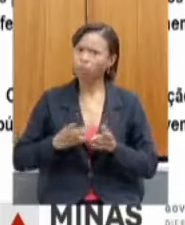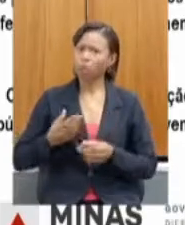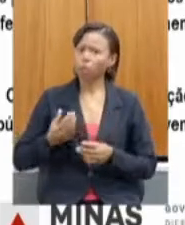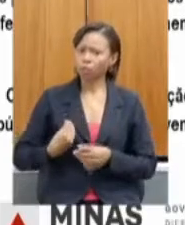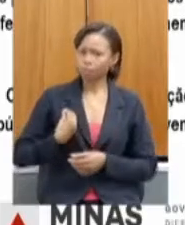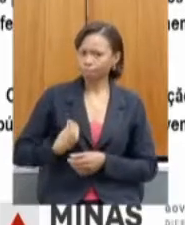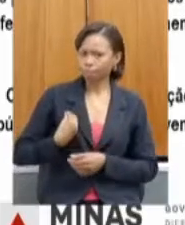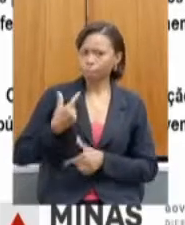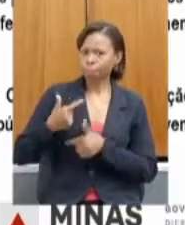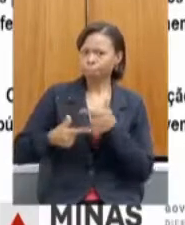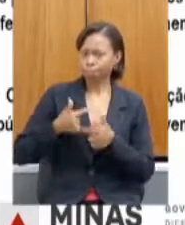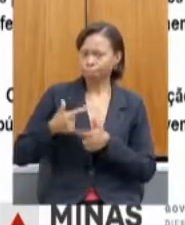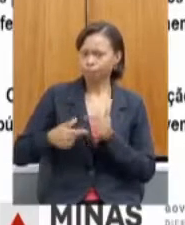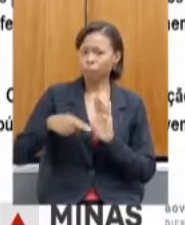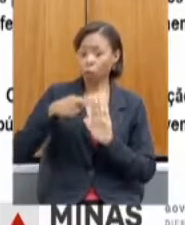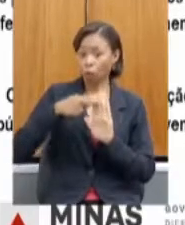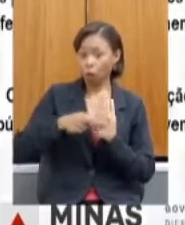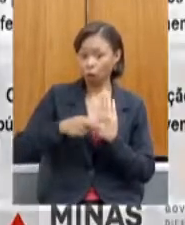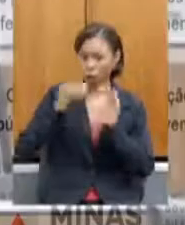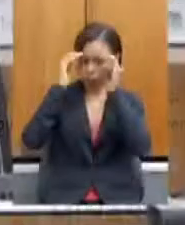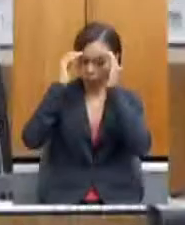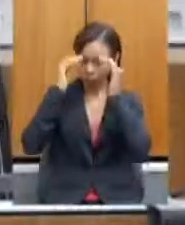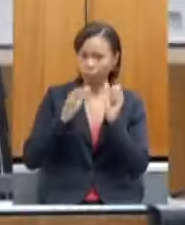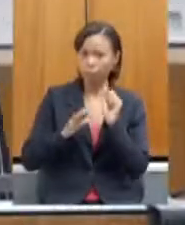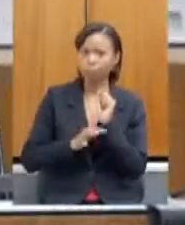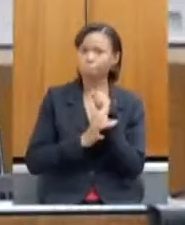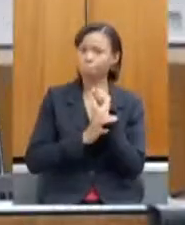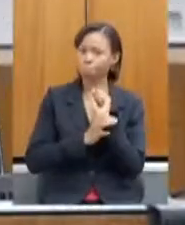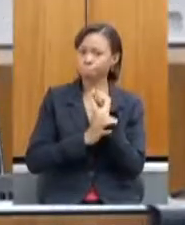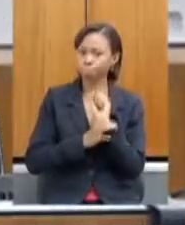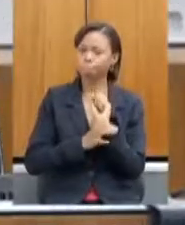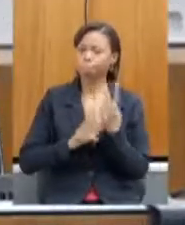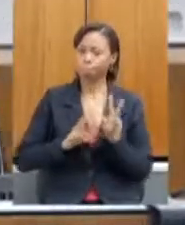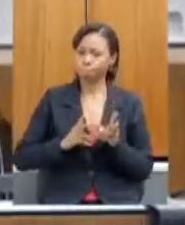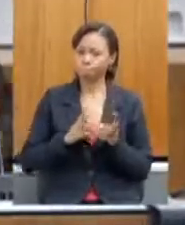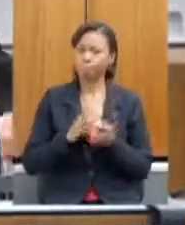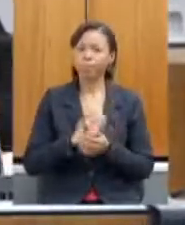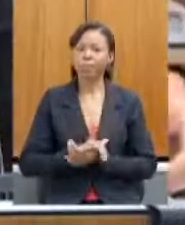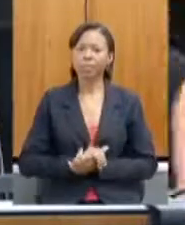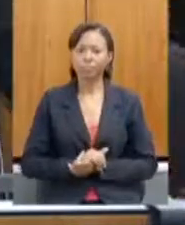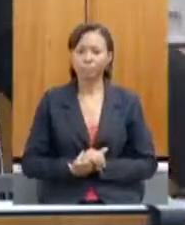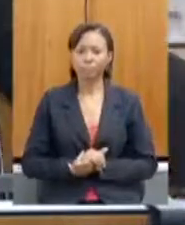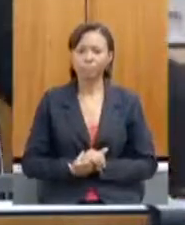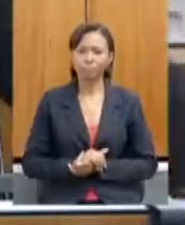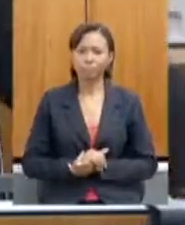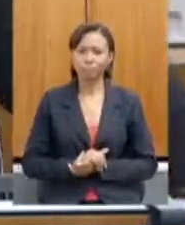os protocolos de segurança continuados. Posso passar?